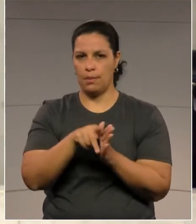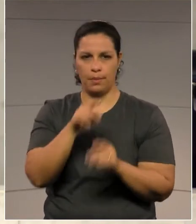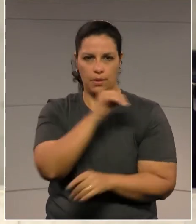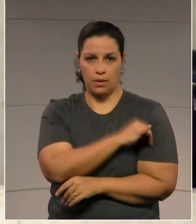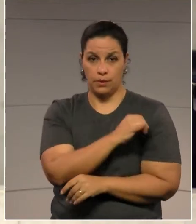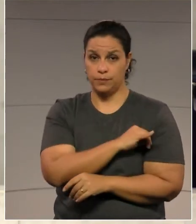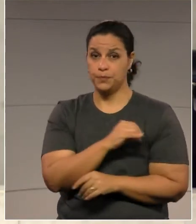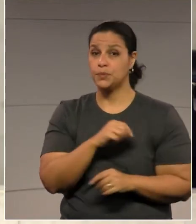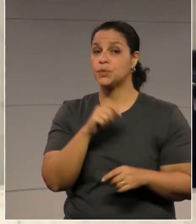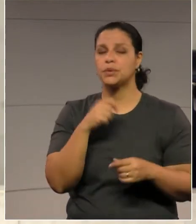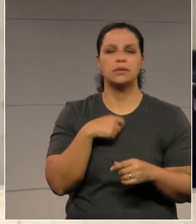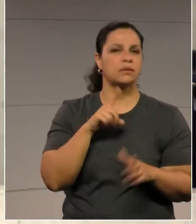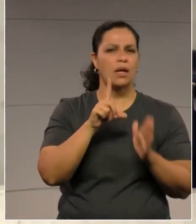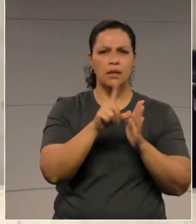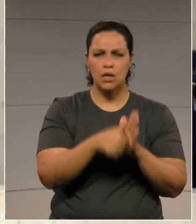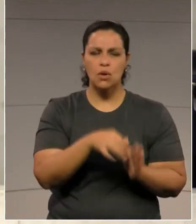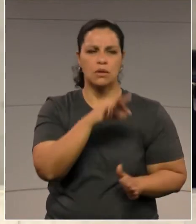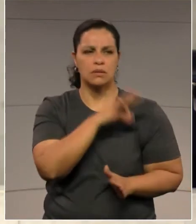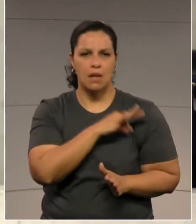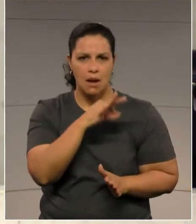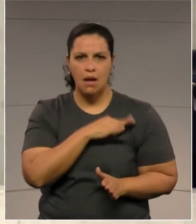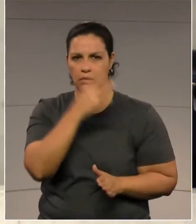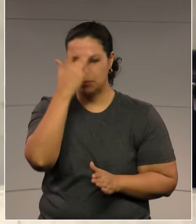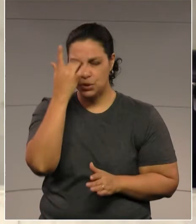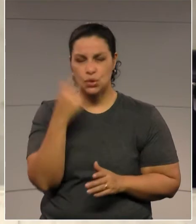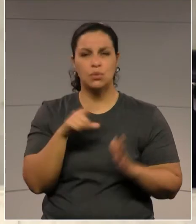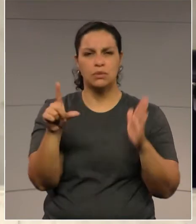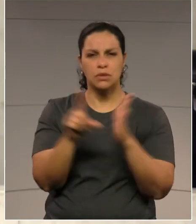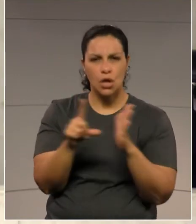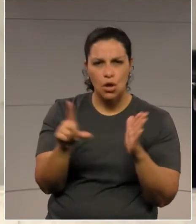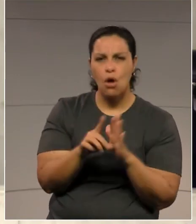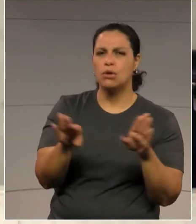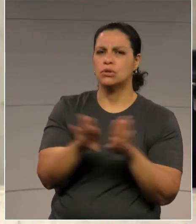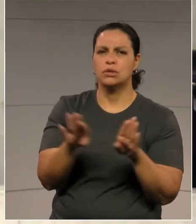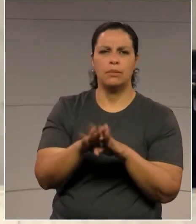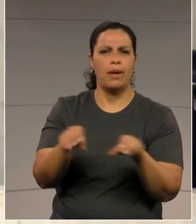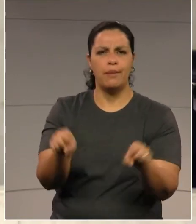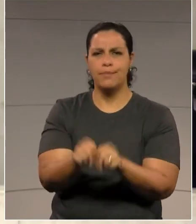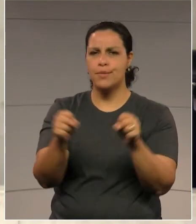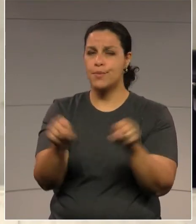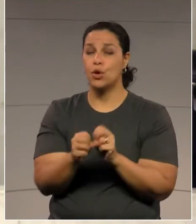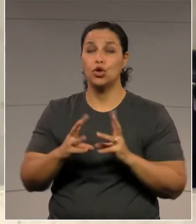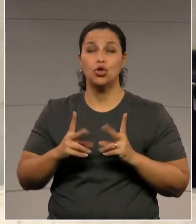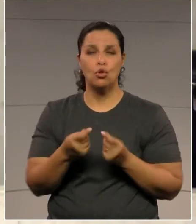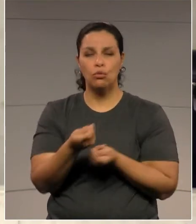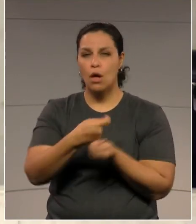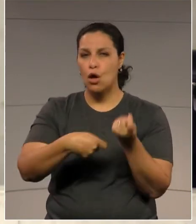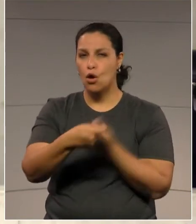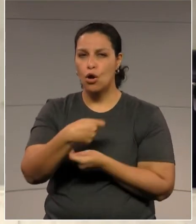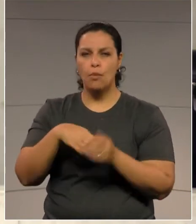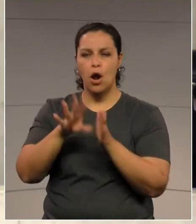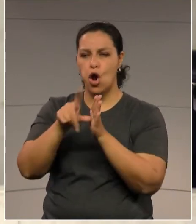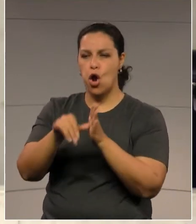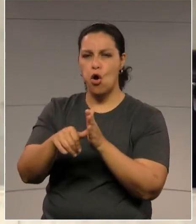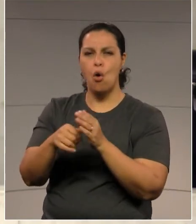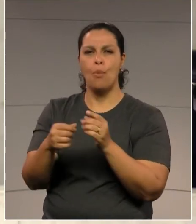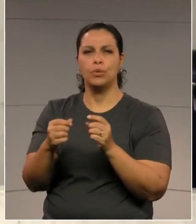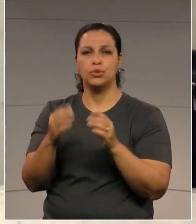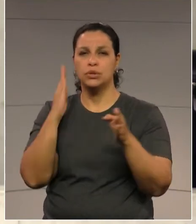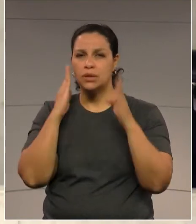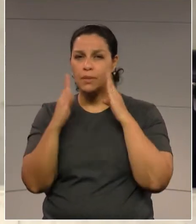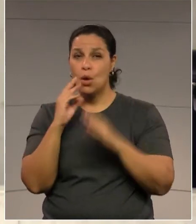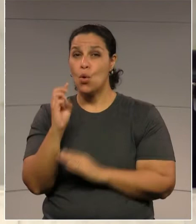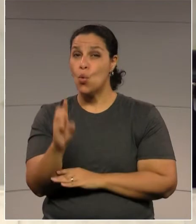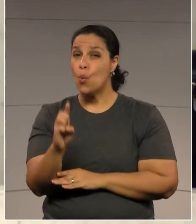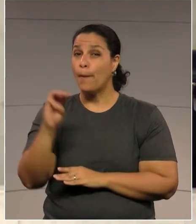Deixou de pagar servidor, entrou em crise o comércio, atividade econômica, começou a ocorrer roubo de carga, um bilhão